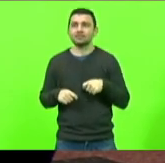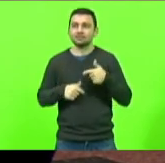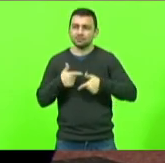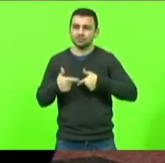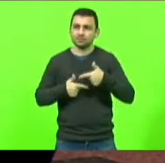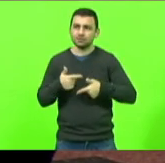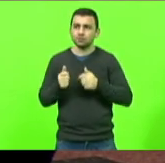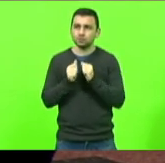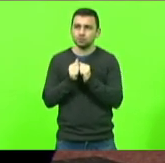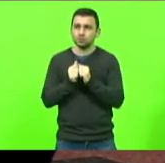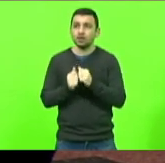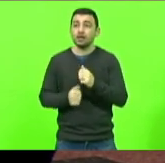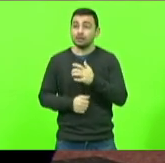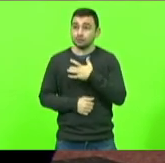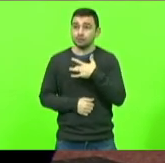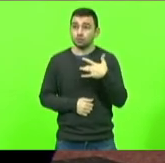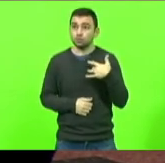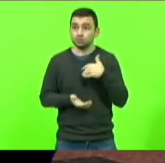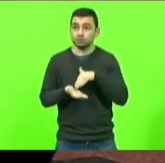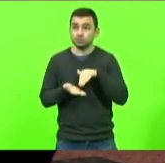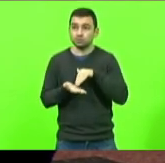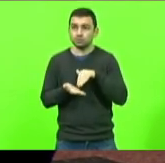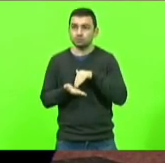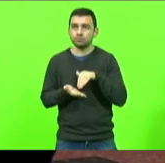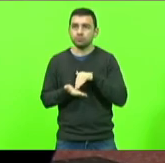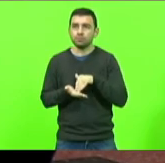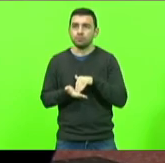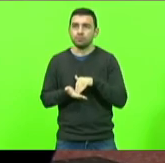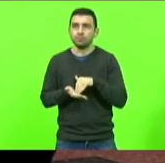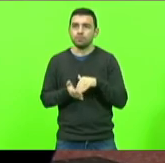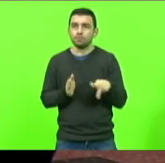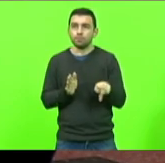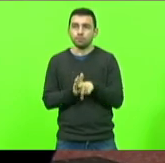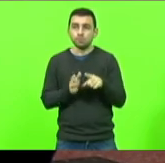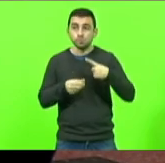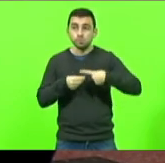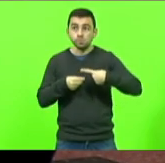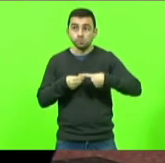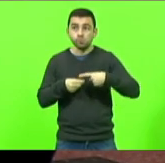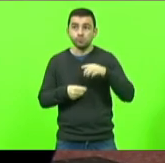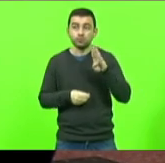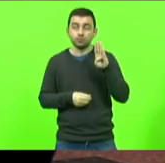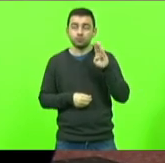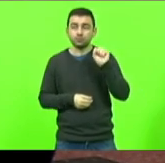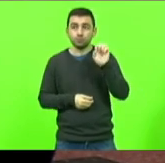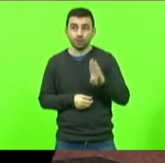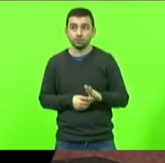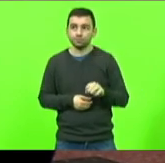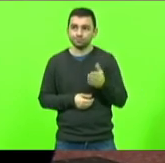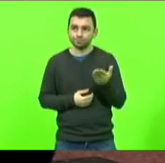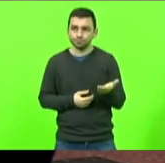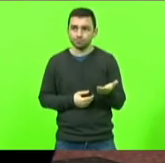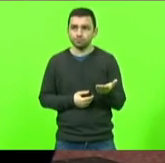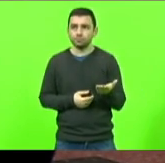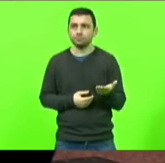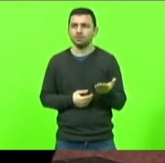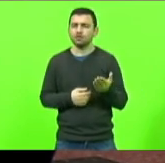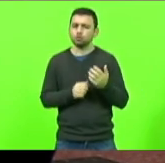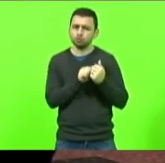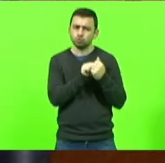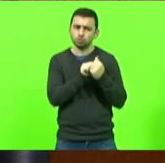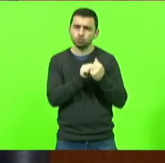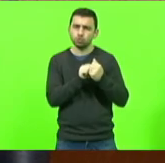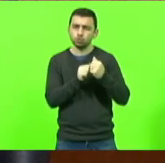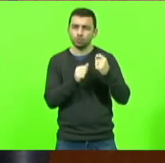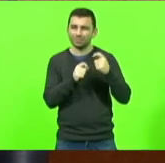saúde por um período como secretário do meu município de São Bento do Sul convivi com as psicólogas que